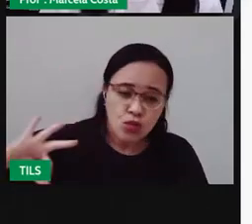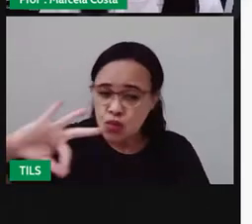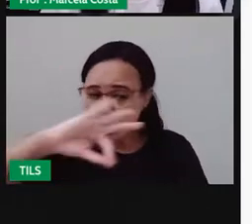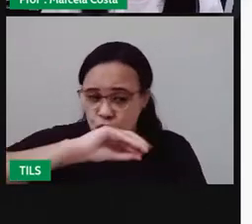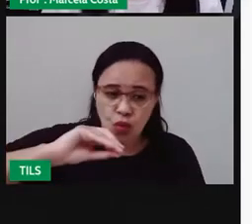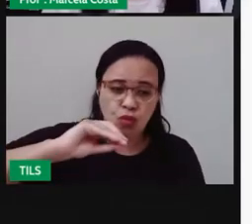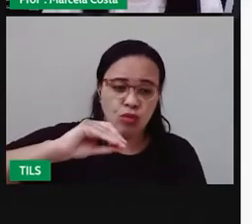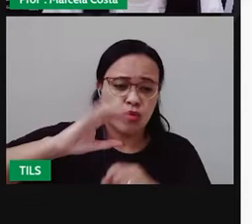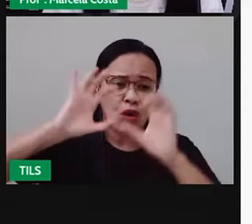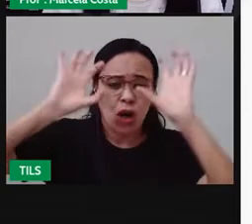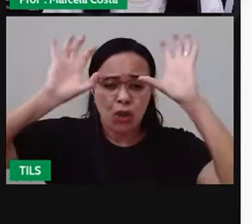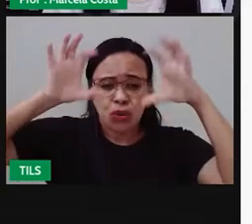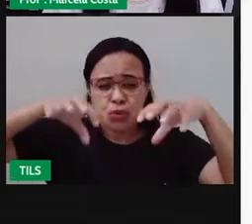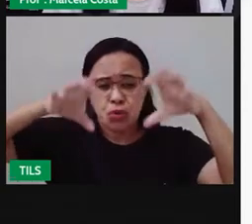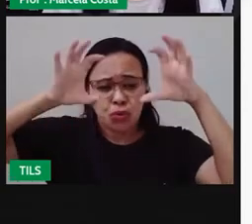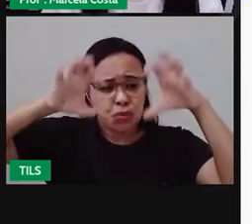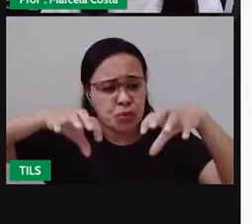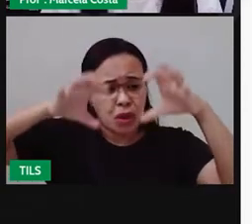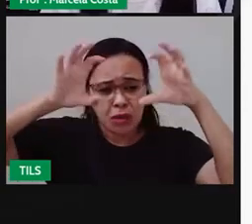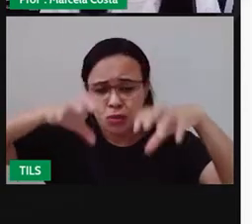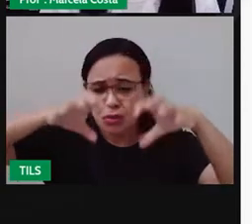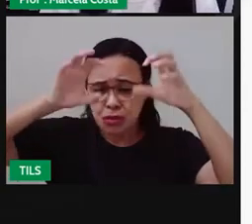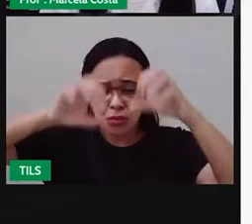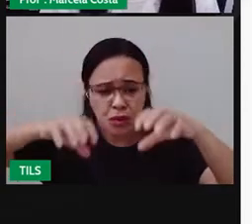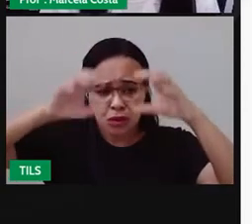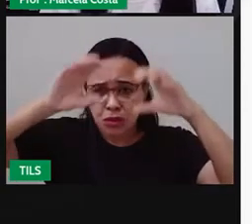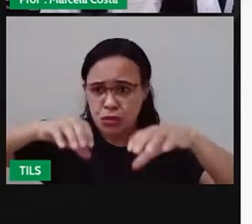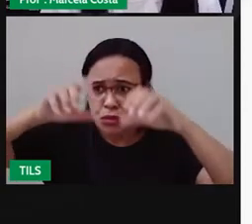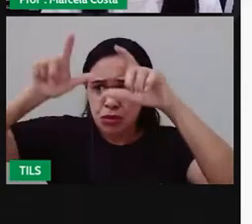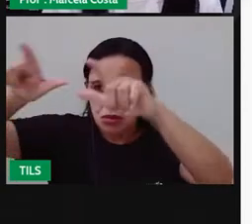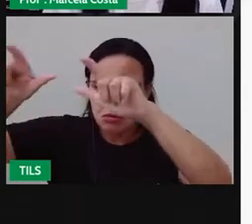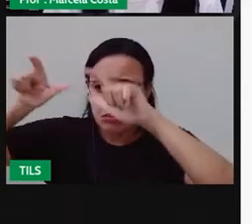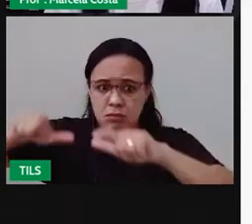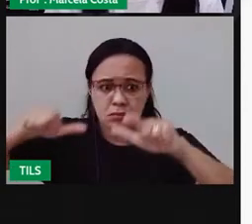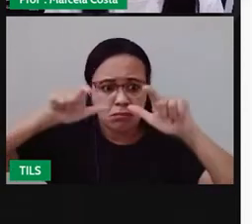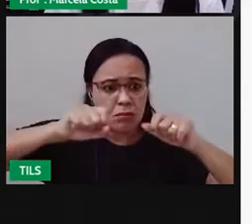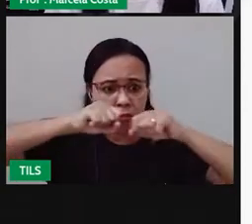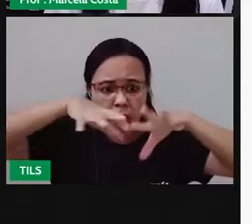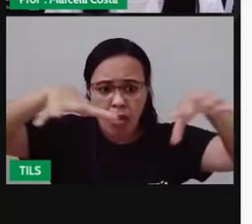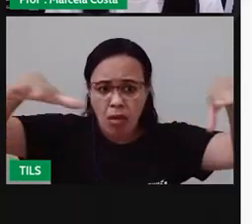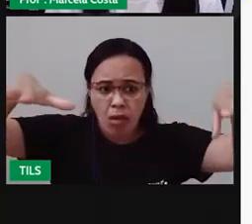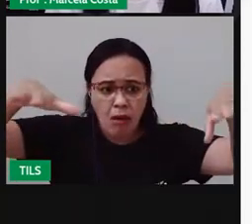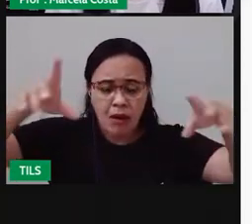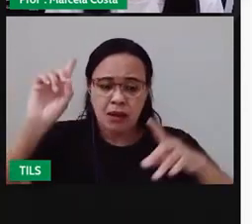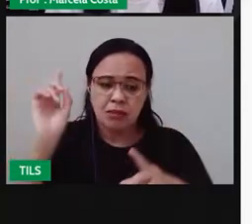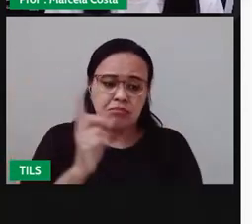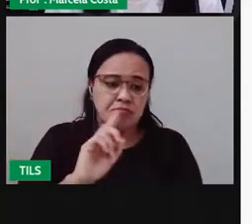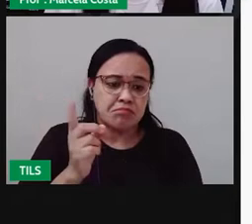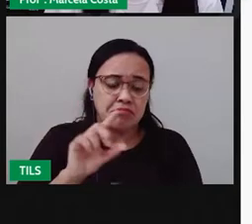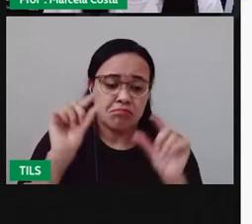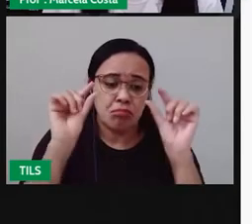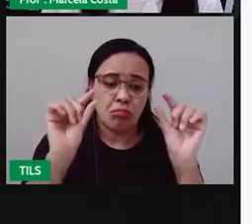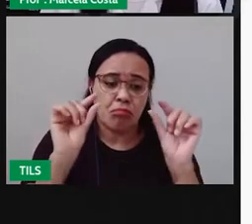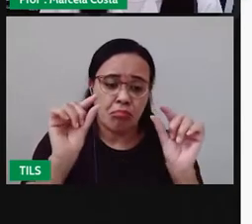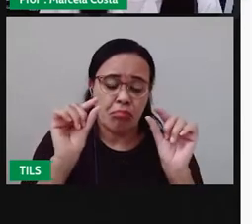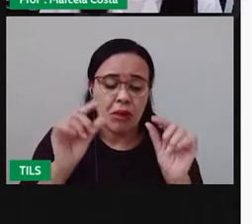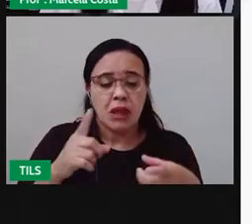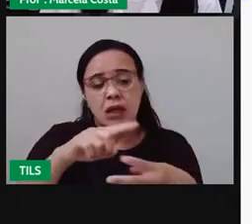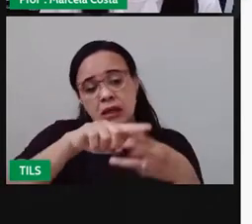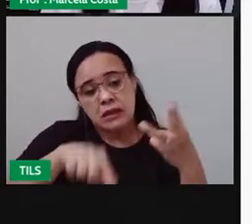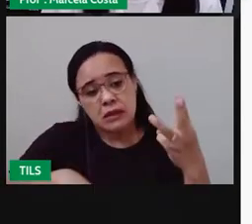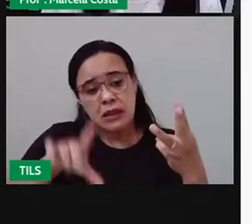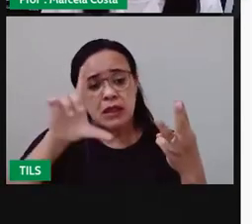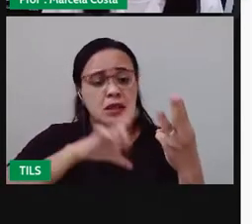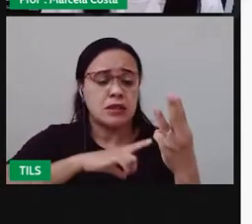chuvas não são bem distribuídas no decorrer do ano. São identificados três tipos de clima ao longo da